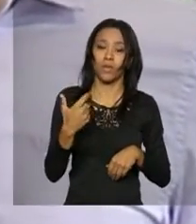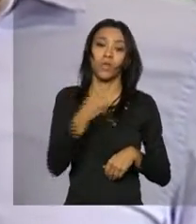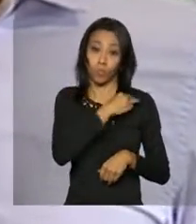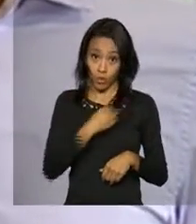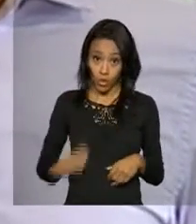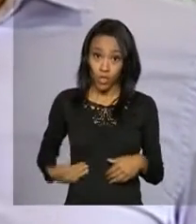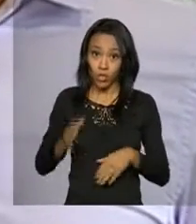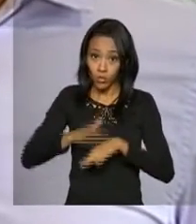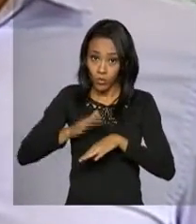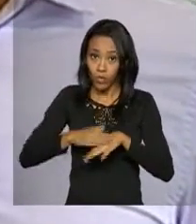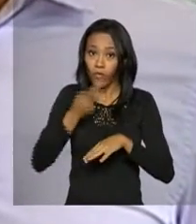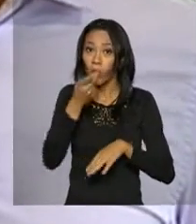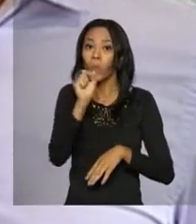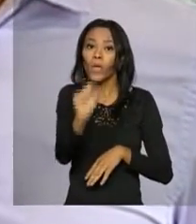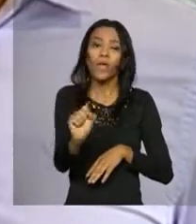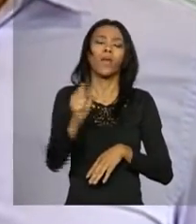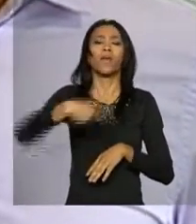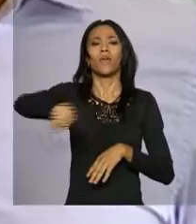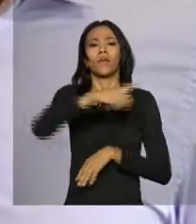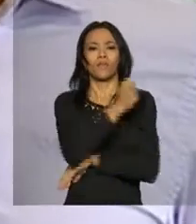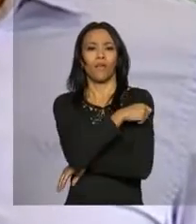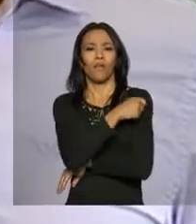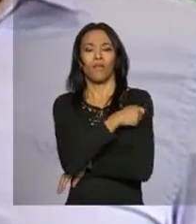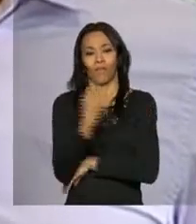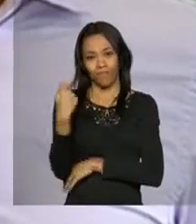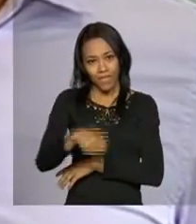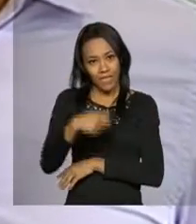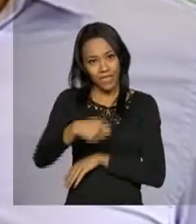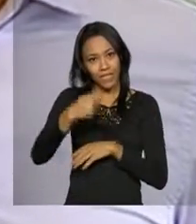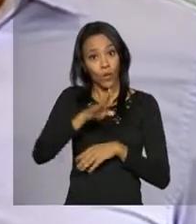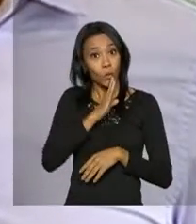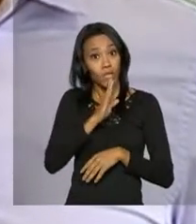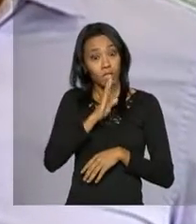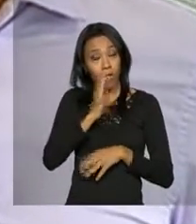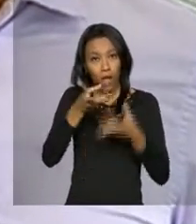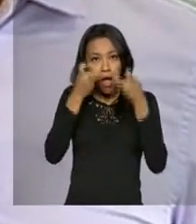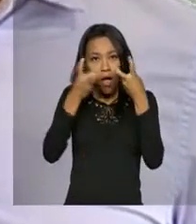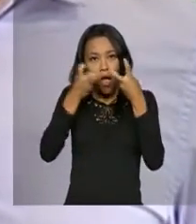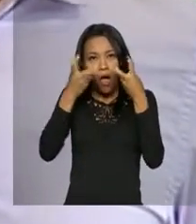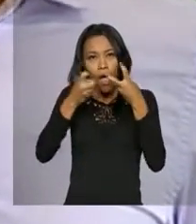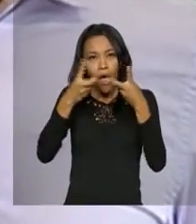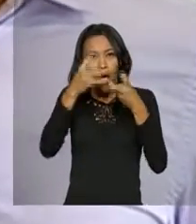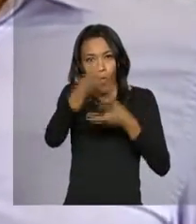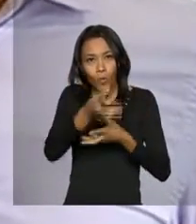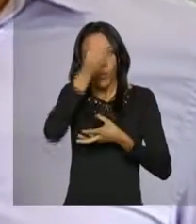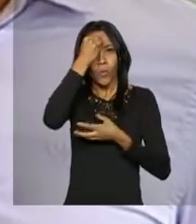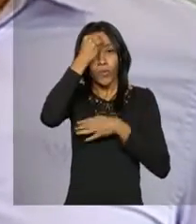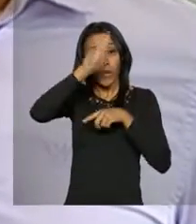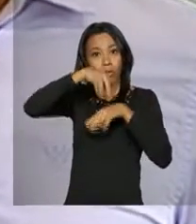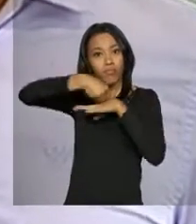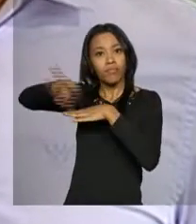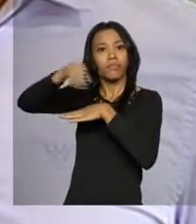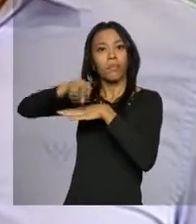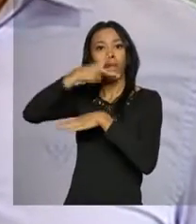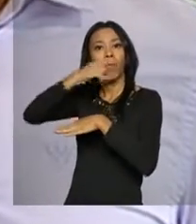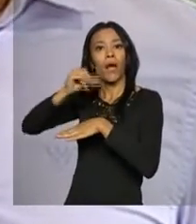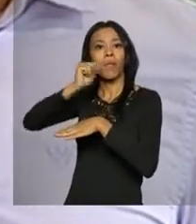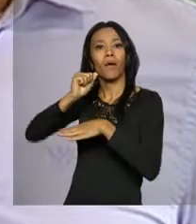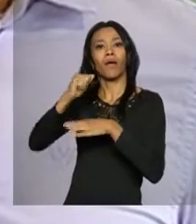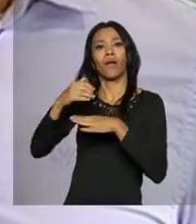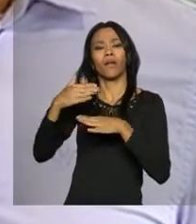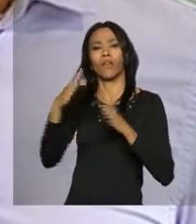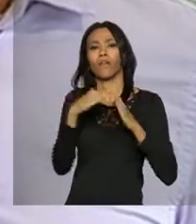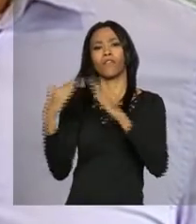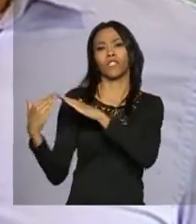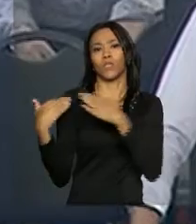Segundo o ministro, ele disse aqui que os alunos devem repassar os conhecimentos adquiridos para os pais, familiares e vizinhos.